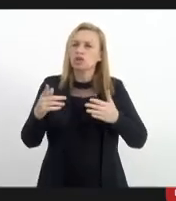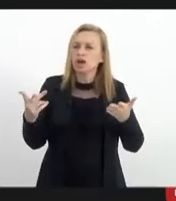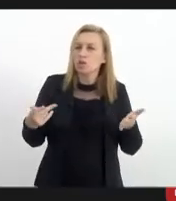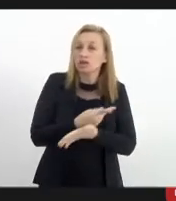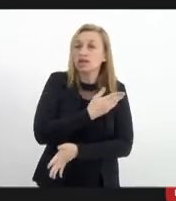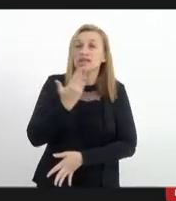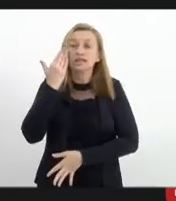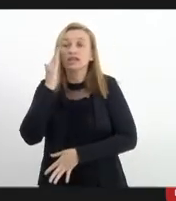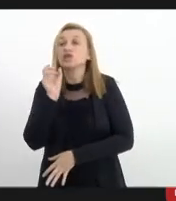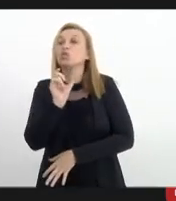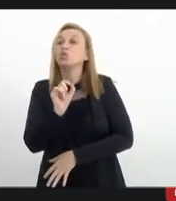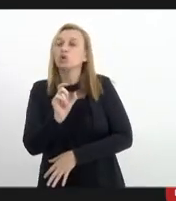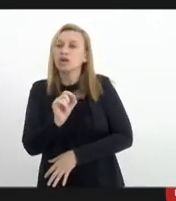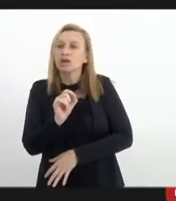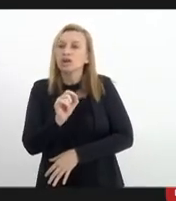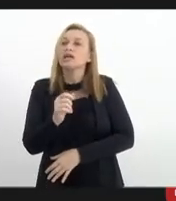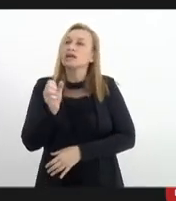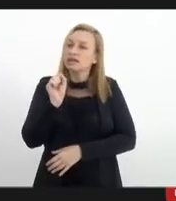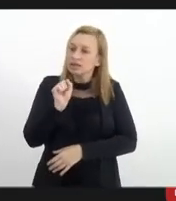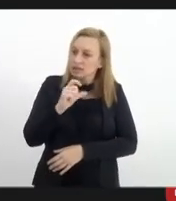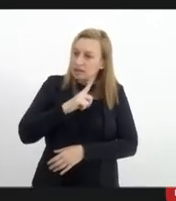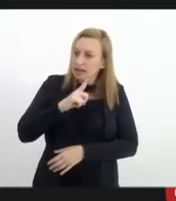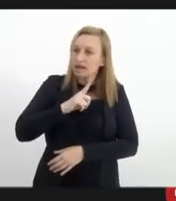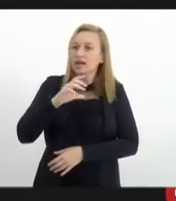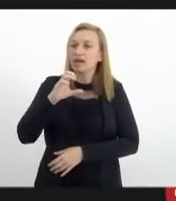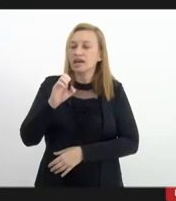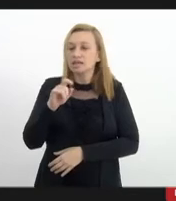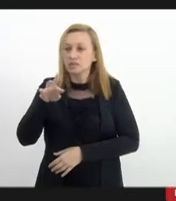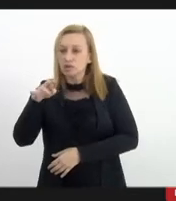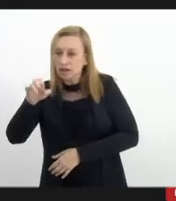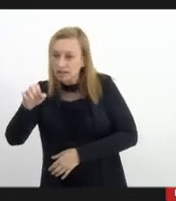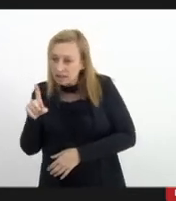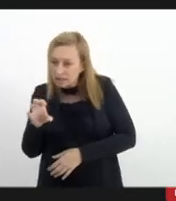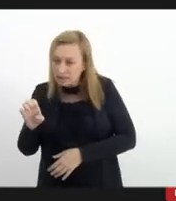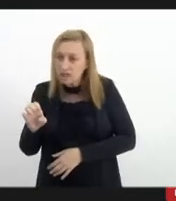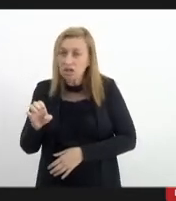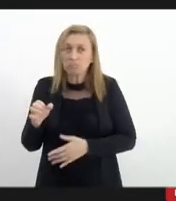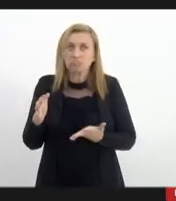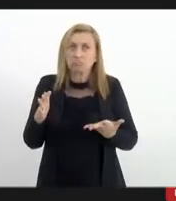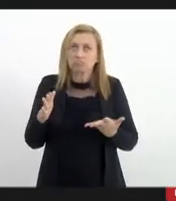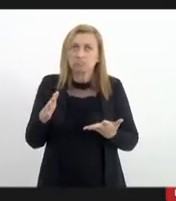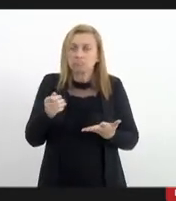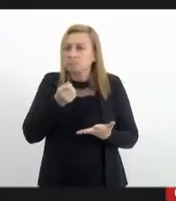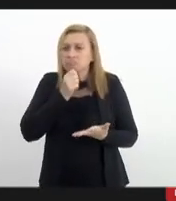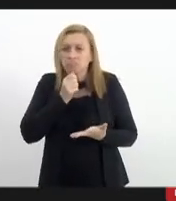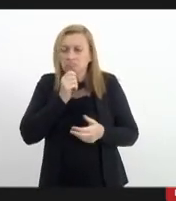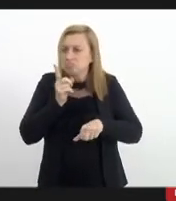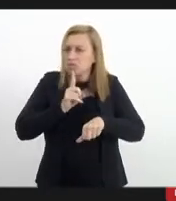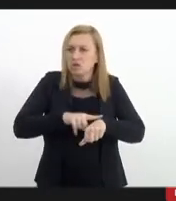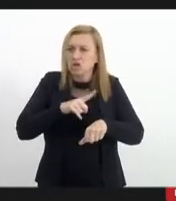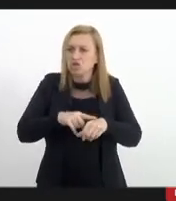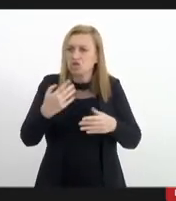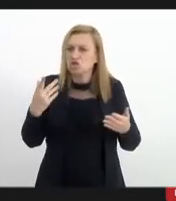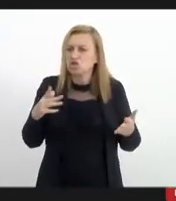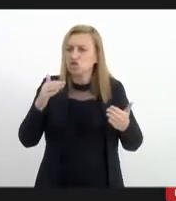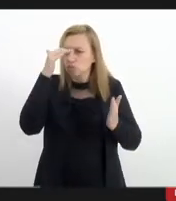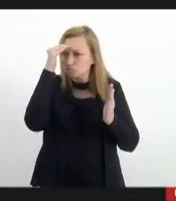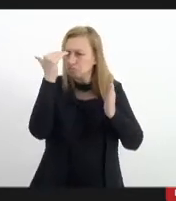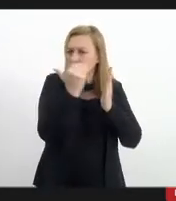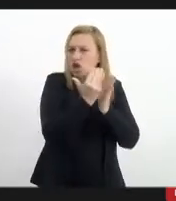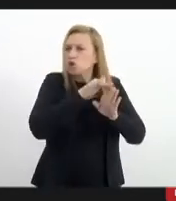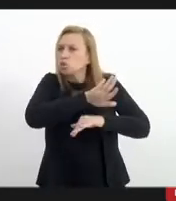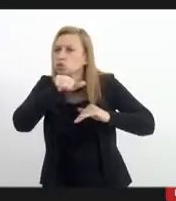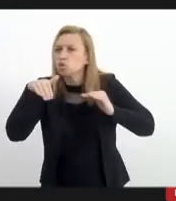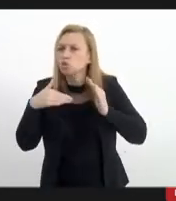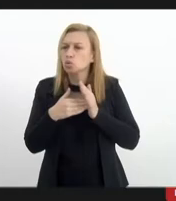a gente entende sim que existe excepcionalidade. E não deixamos em momento algum de cumprir todas as determinações que